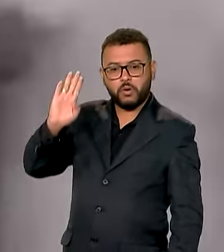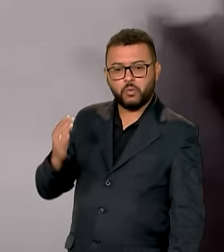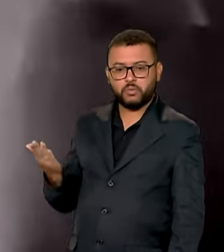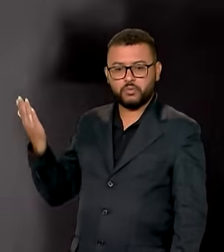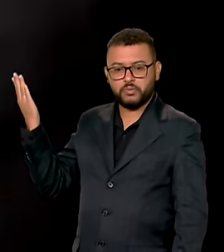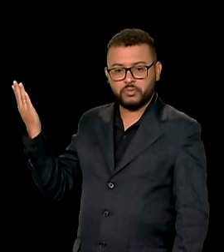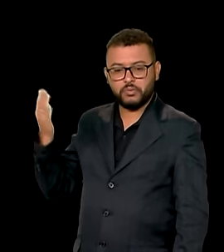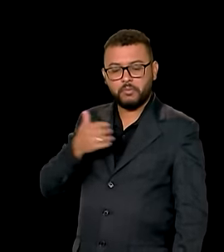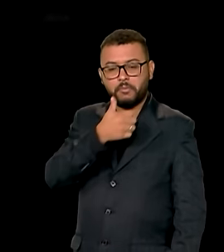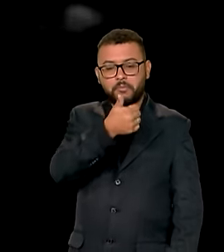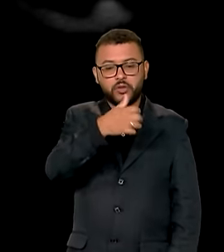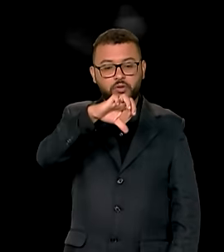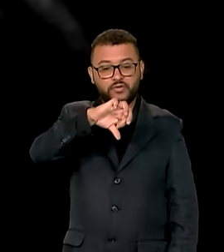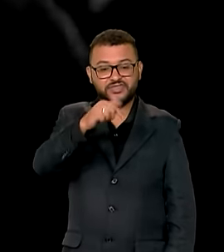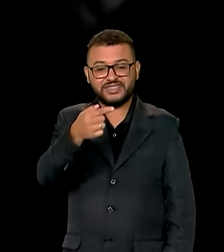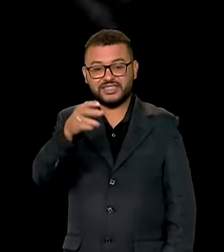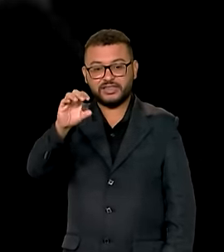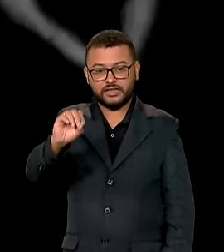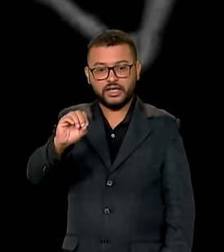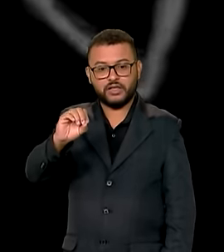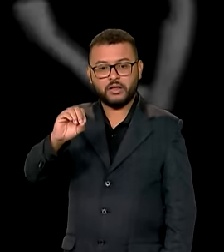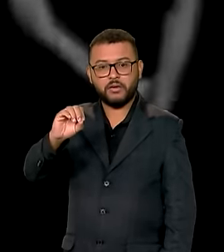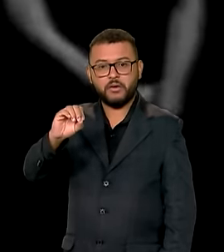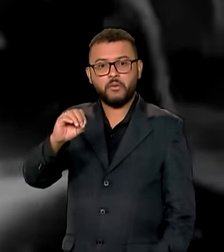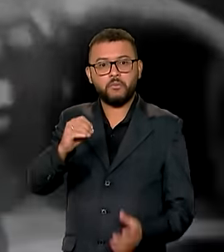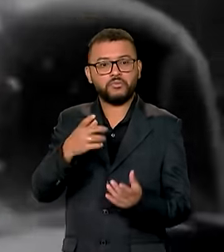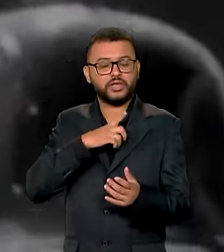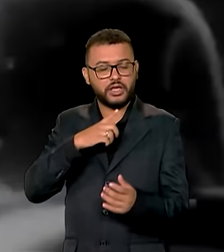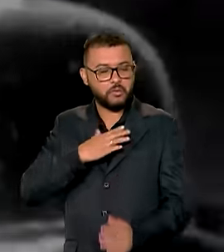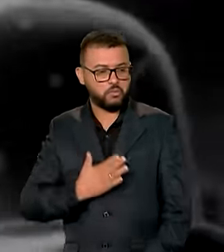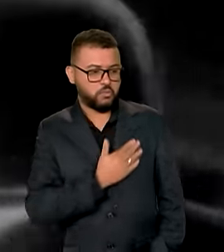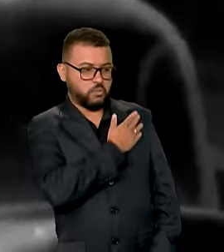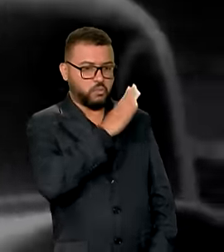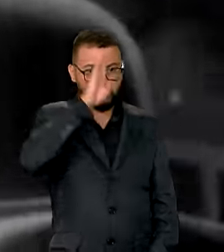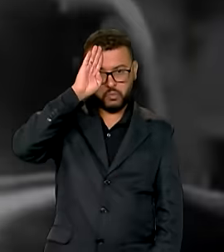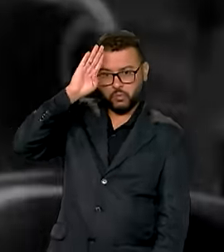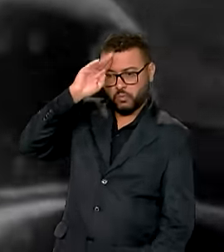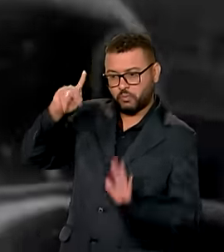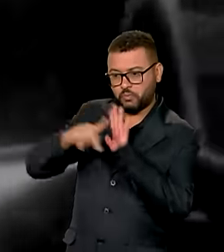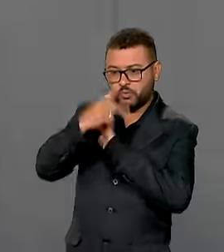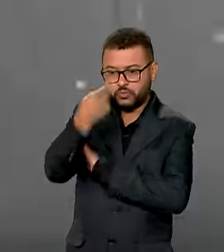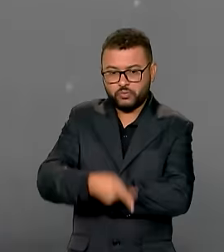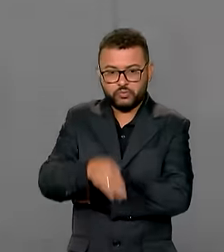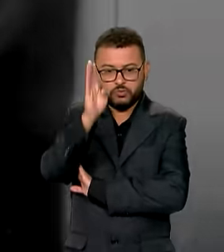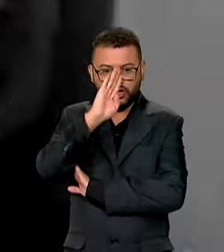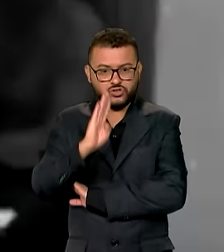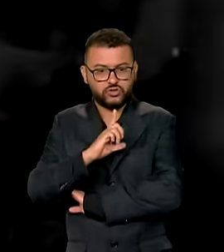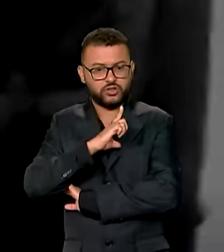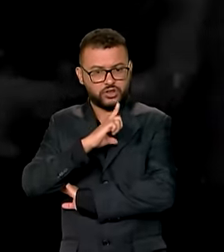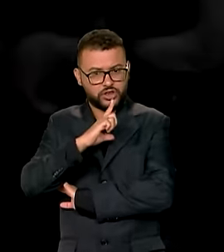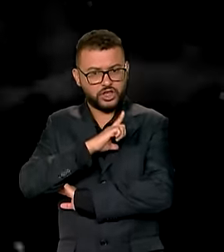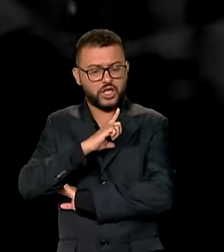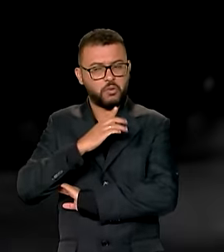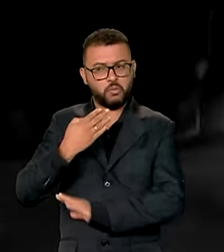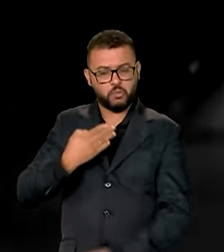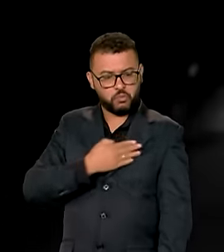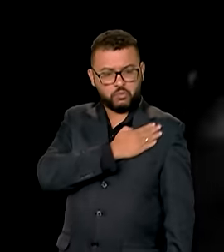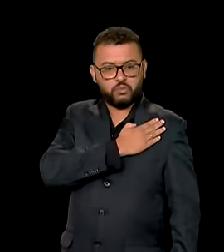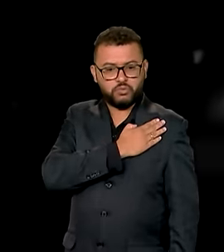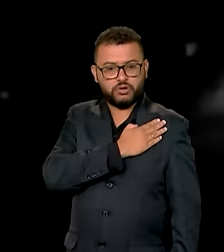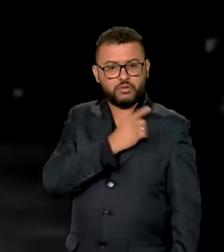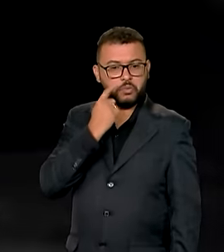Brasil, 1970. Mergulhado no regime militar, o país ainda era dominado pela ditadura.